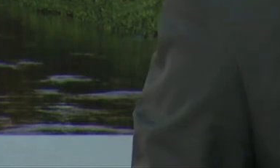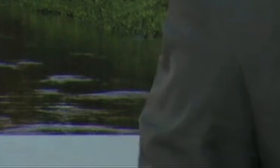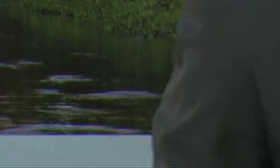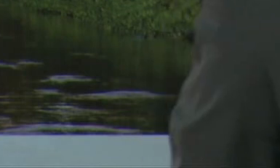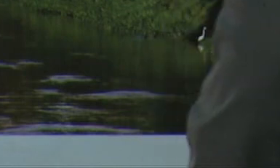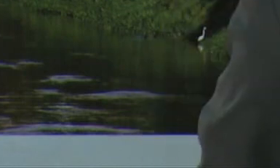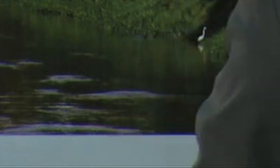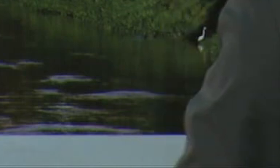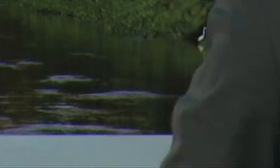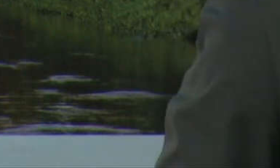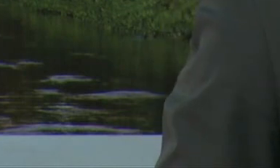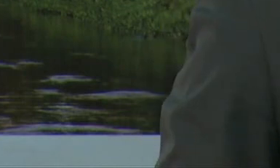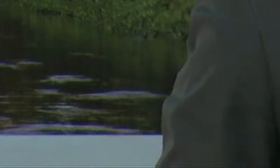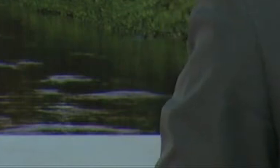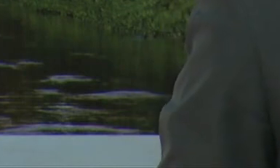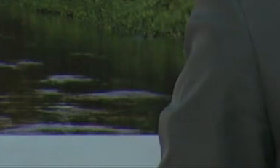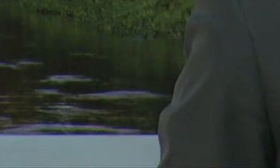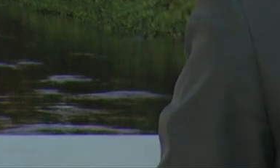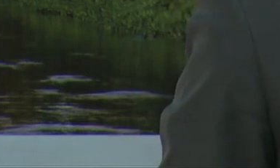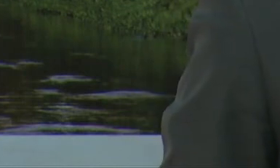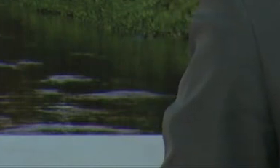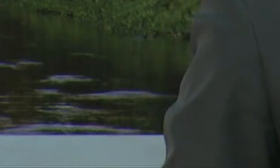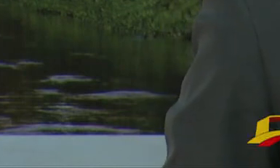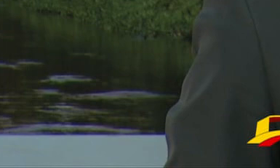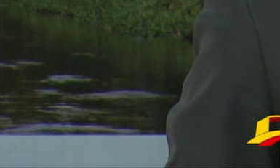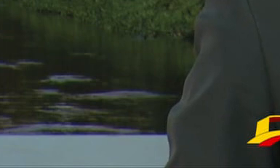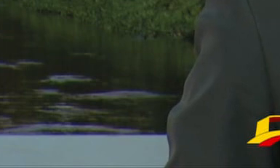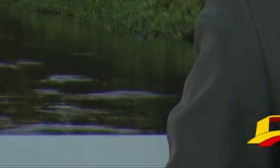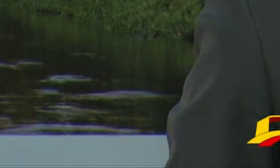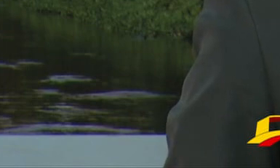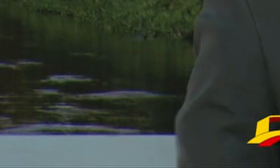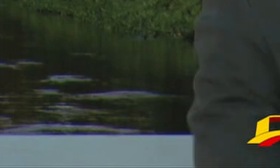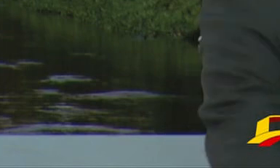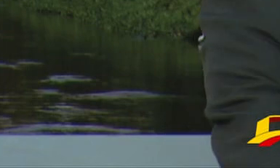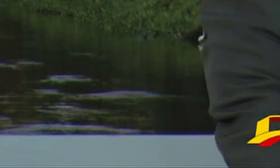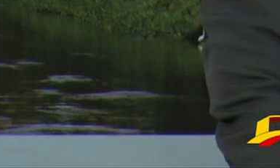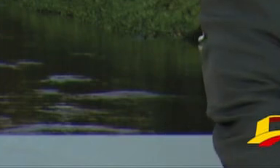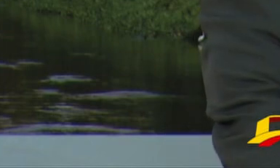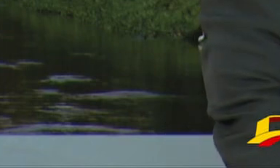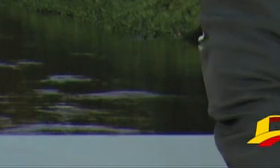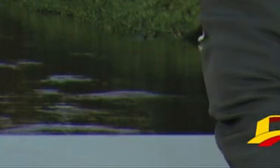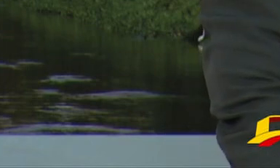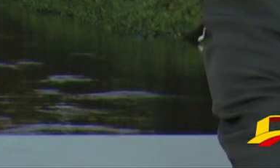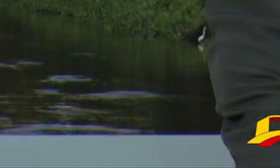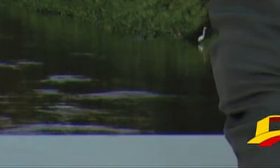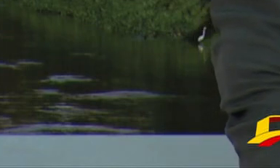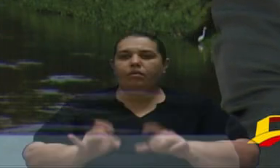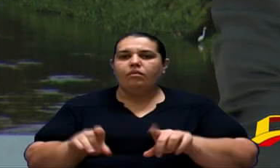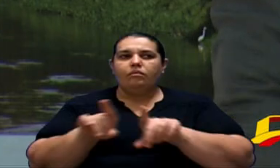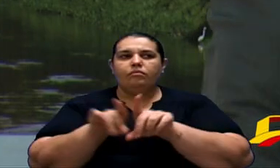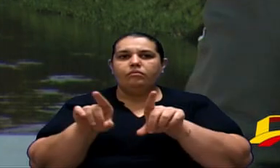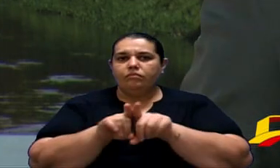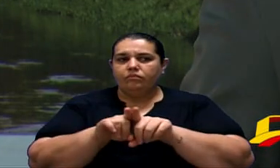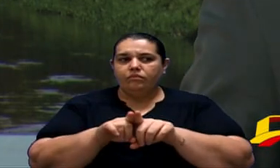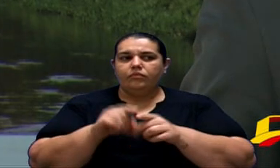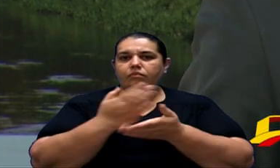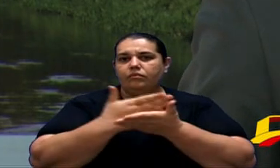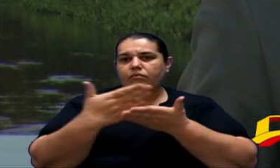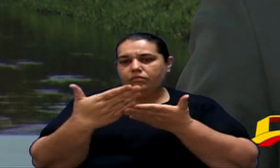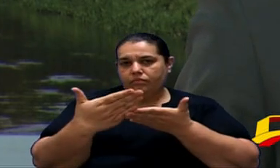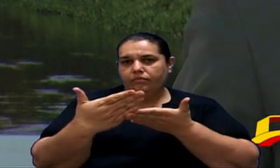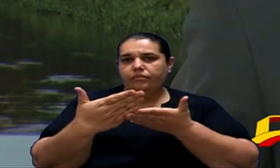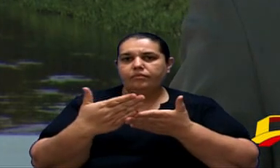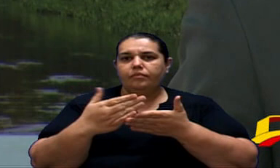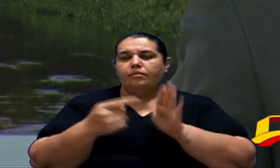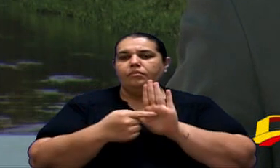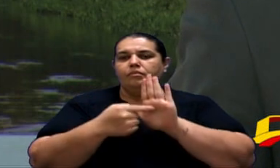Mascarenhas Dinâmica de participação Nós estamos numa audiência pública Portanto, a partir de agora Nós vamos